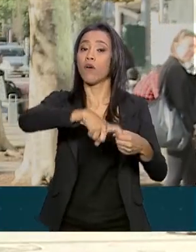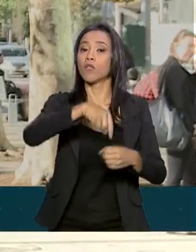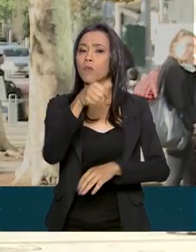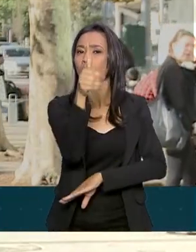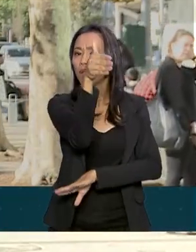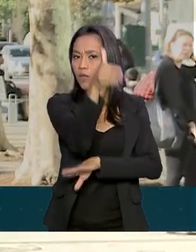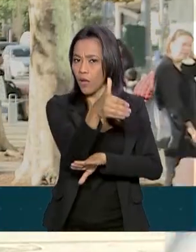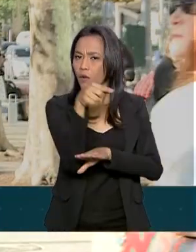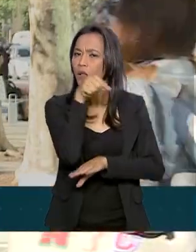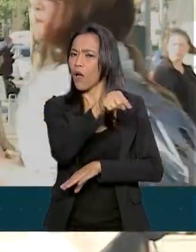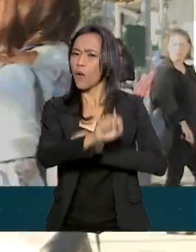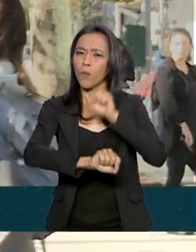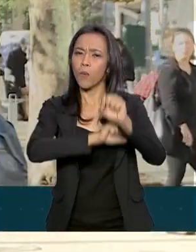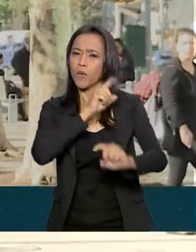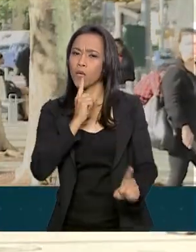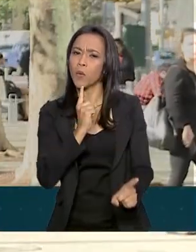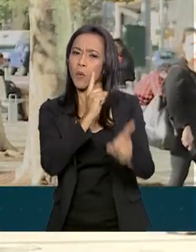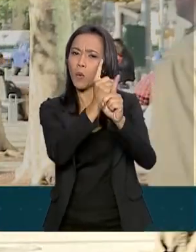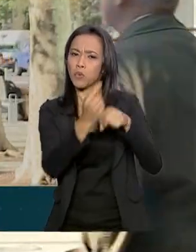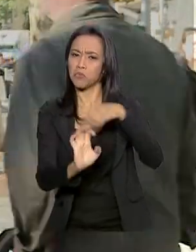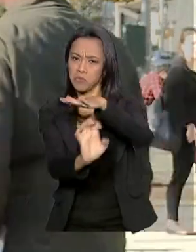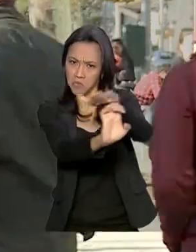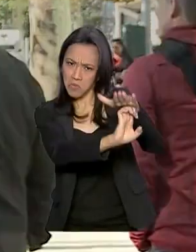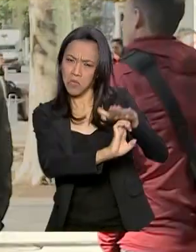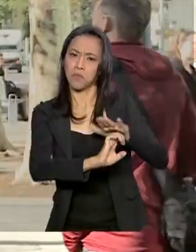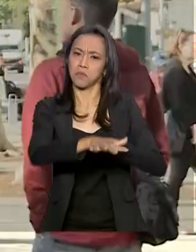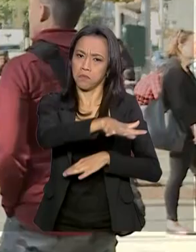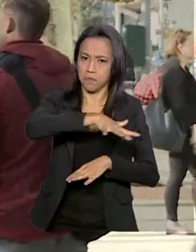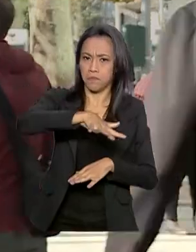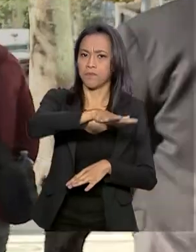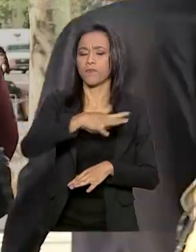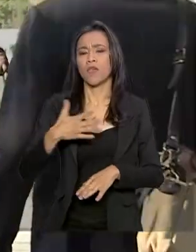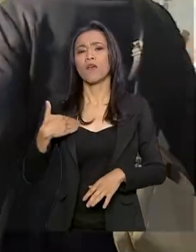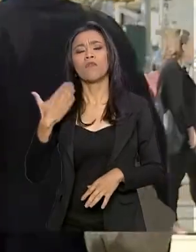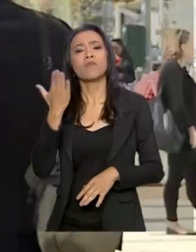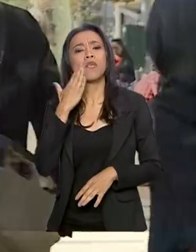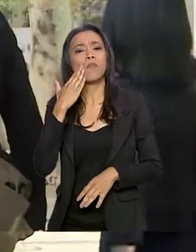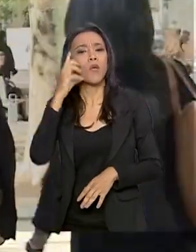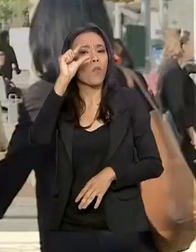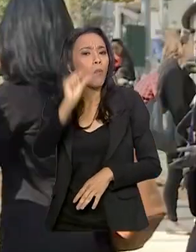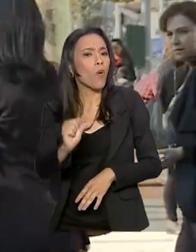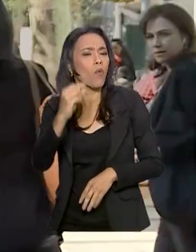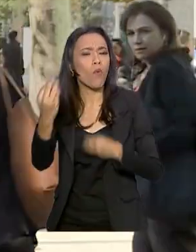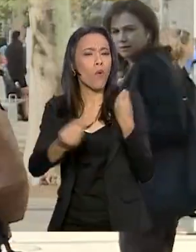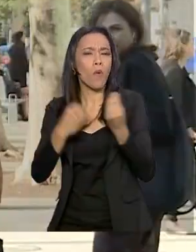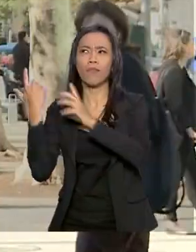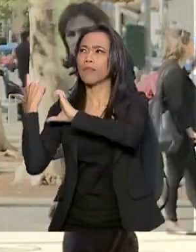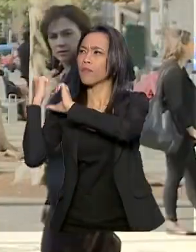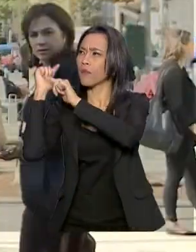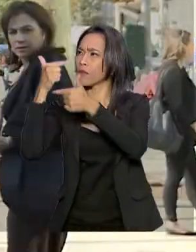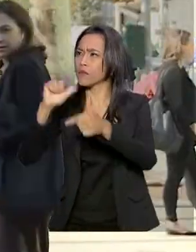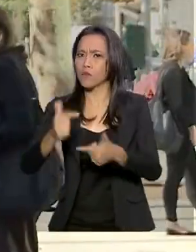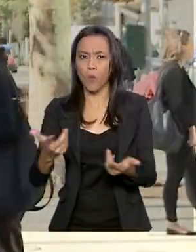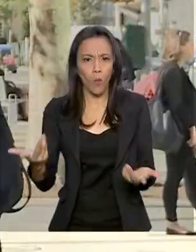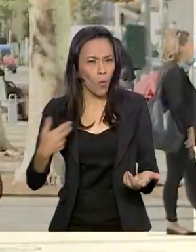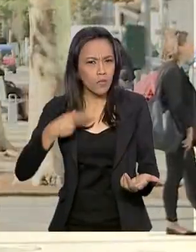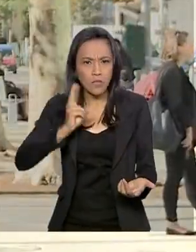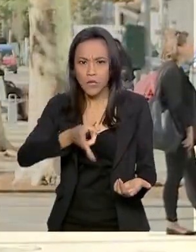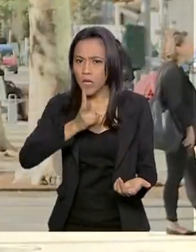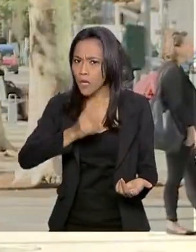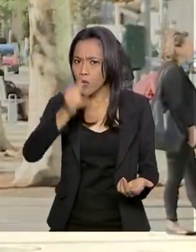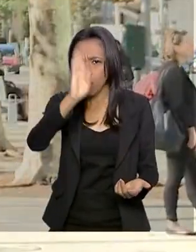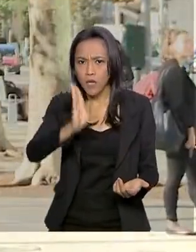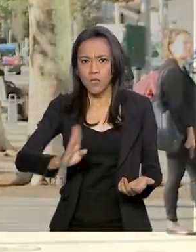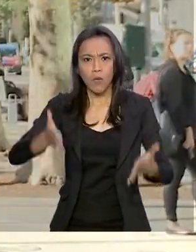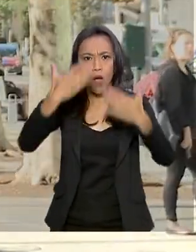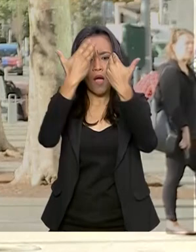um encontro com investidores. Olha, a gente vai saber então um pouco da história, dessa tradição de o Brasil abrir